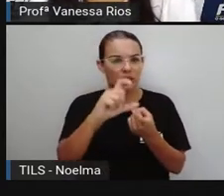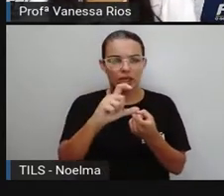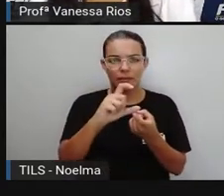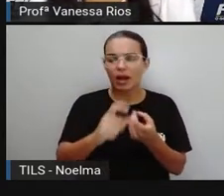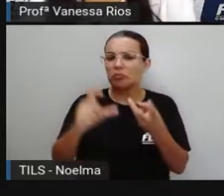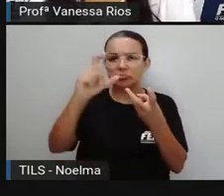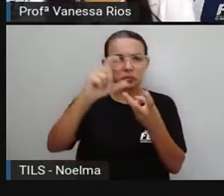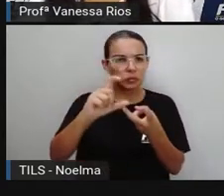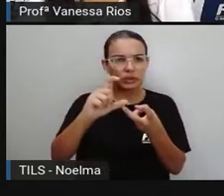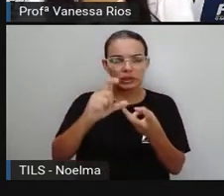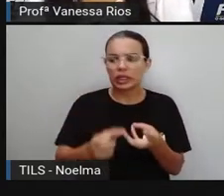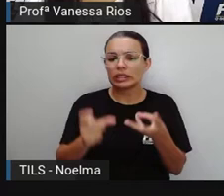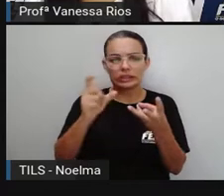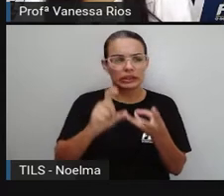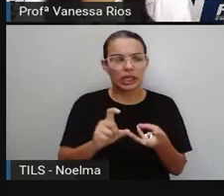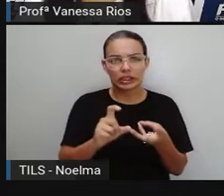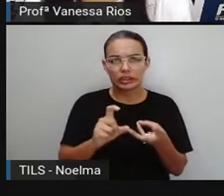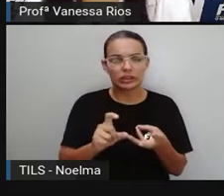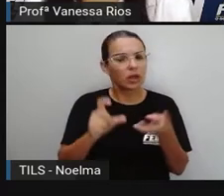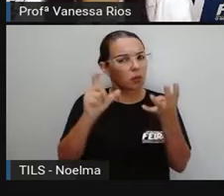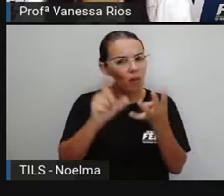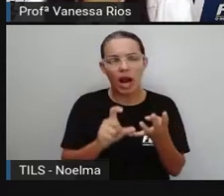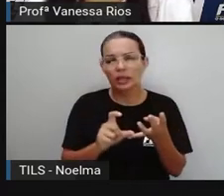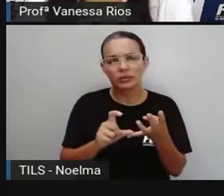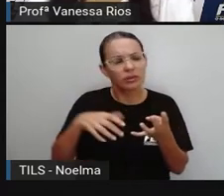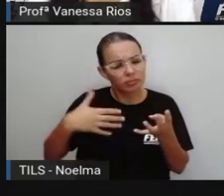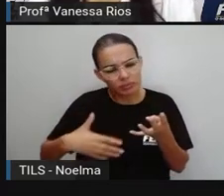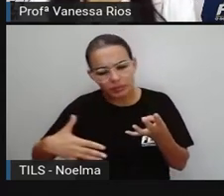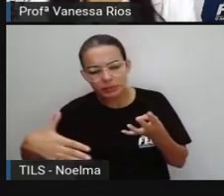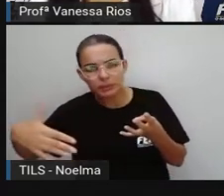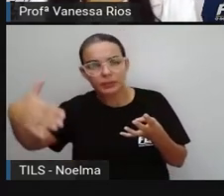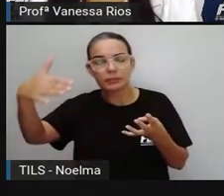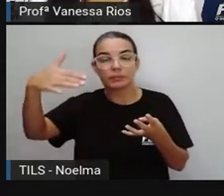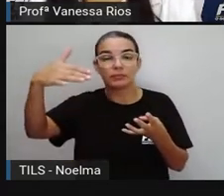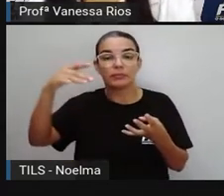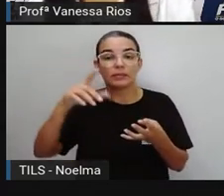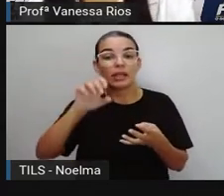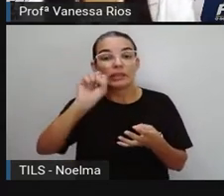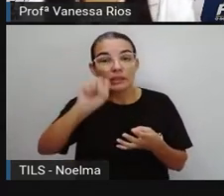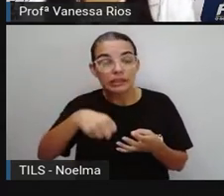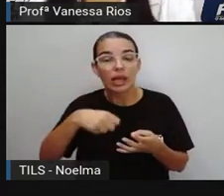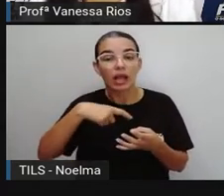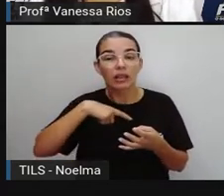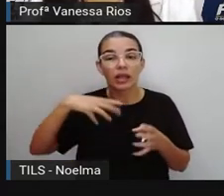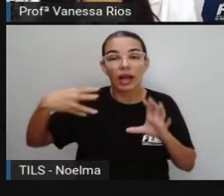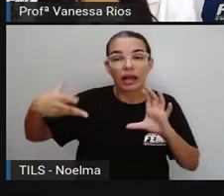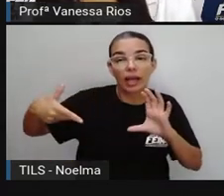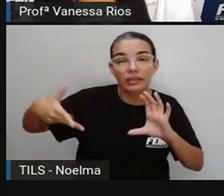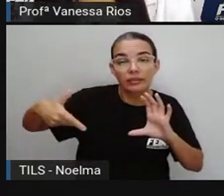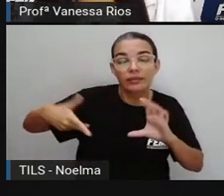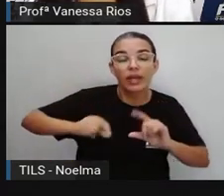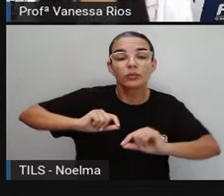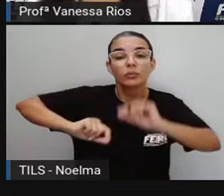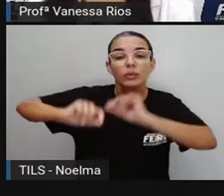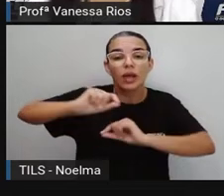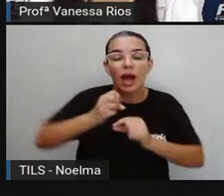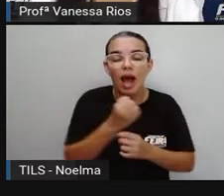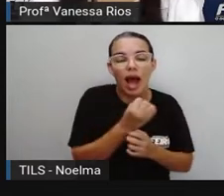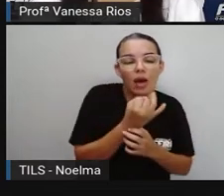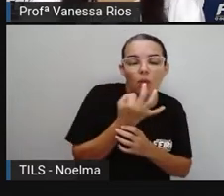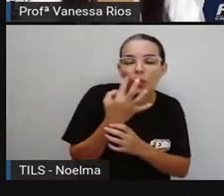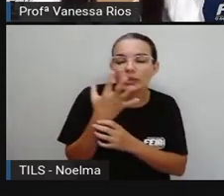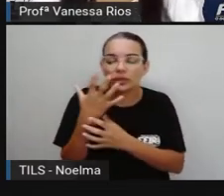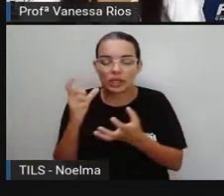duas, com três, com quatro e assim por diante. E são classificadas de acordo com quantidade de